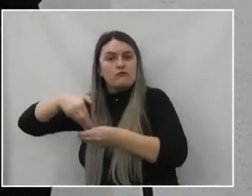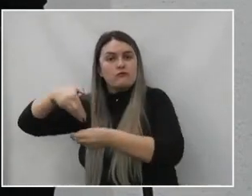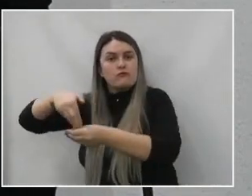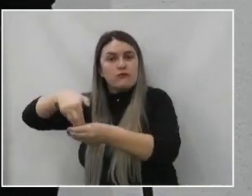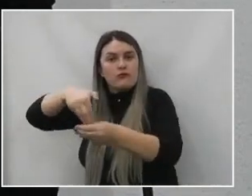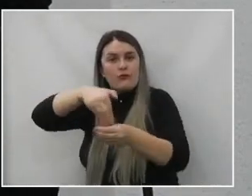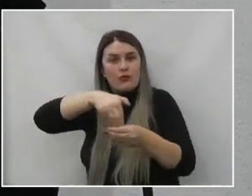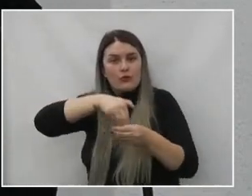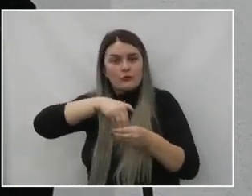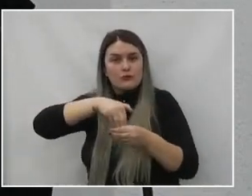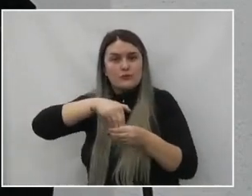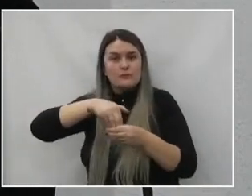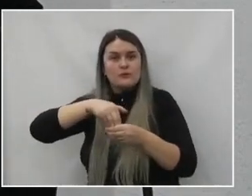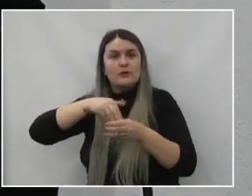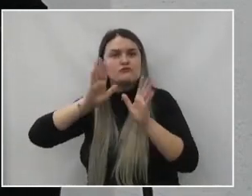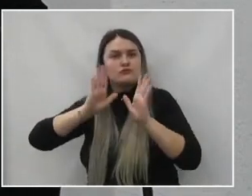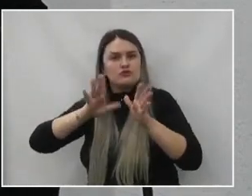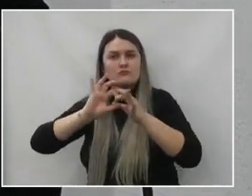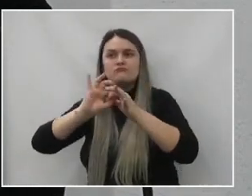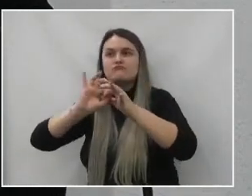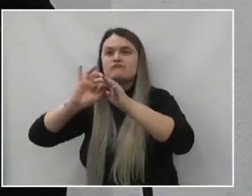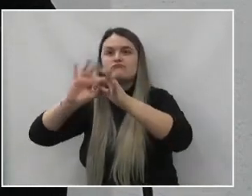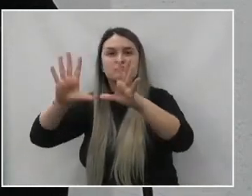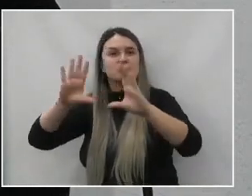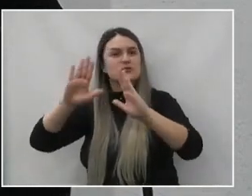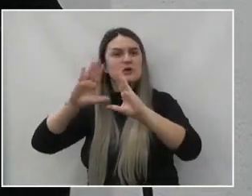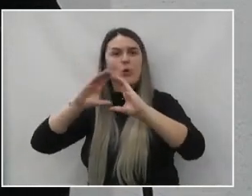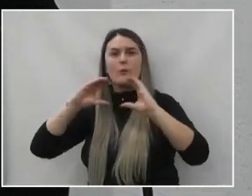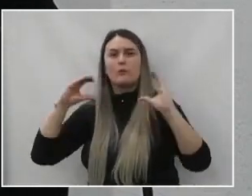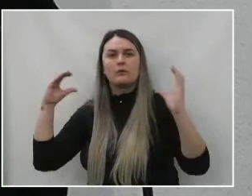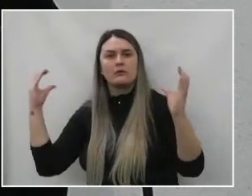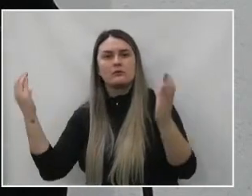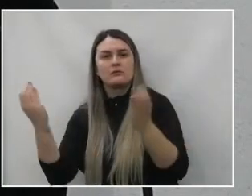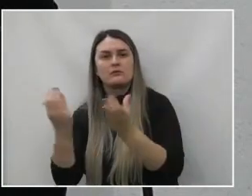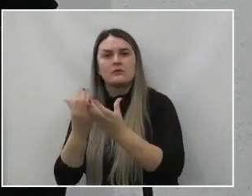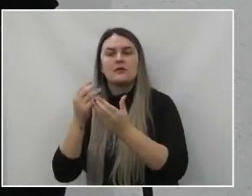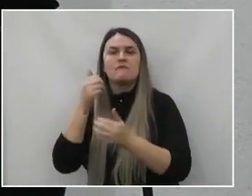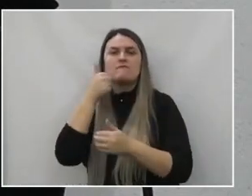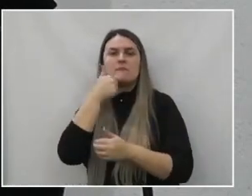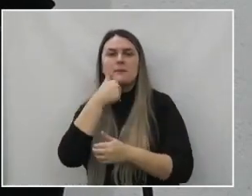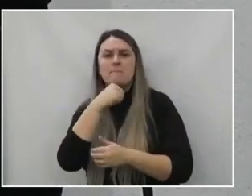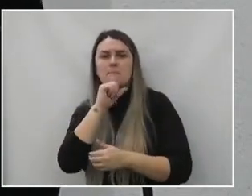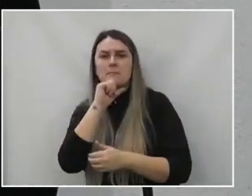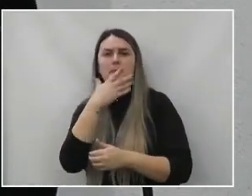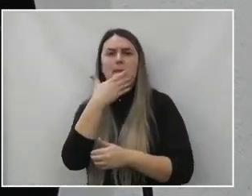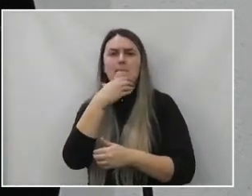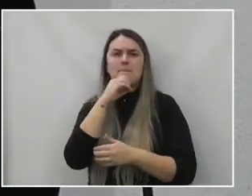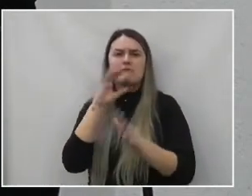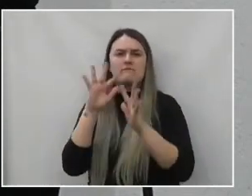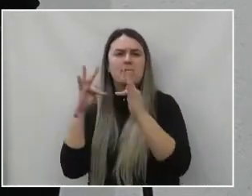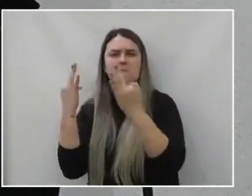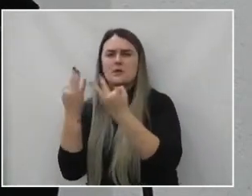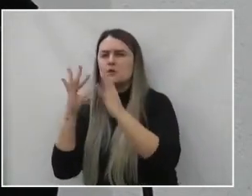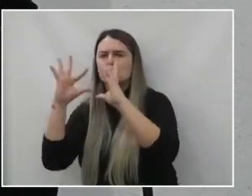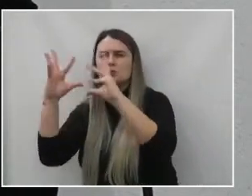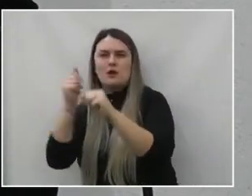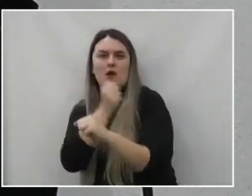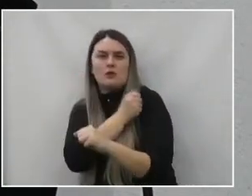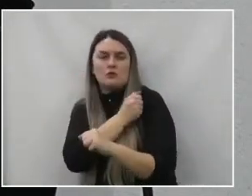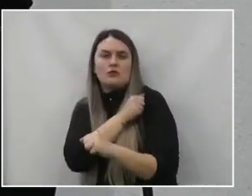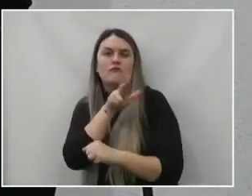através da consulta pública, a comunidade deverá expressar o seu ponto de vista,